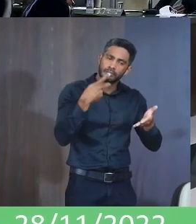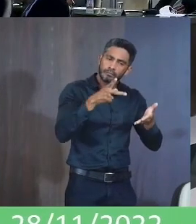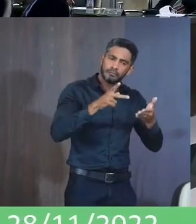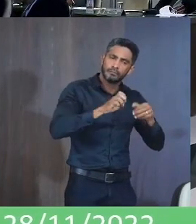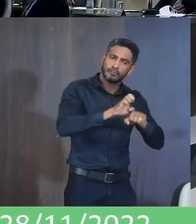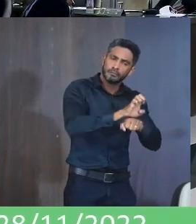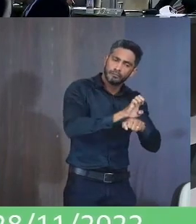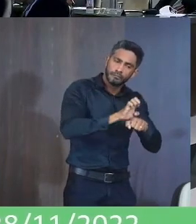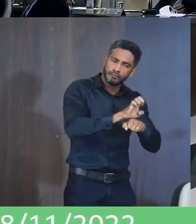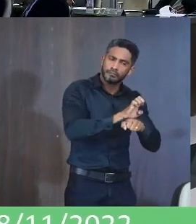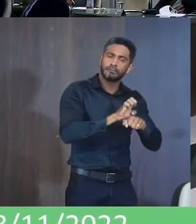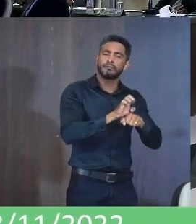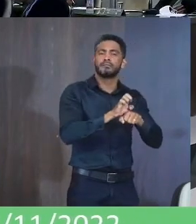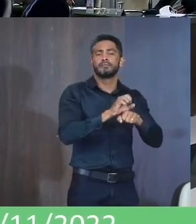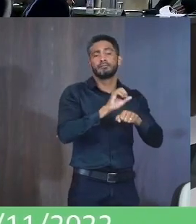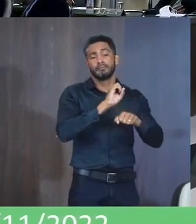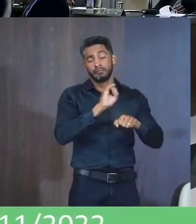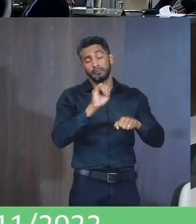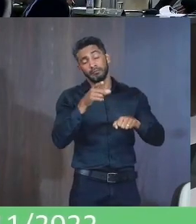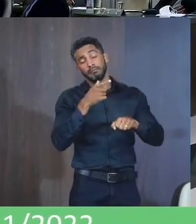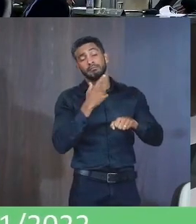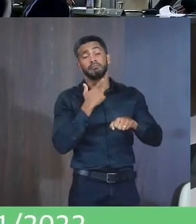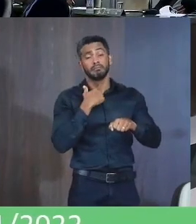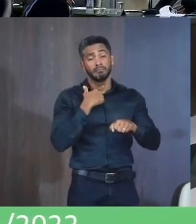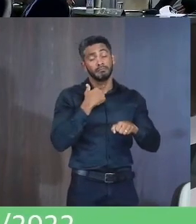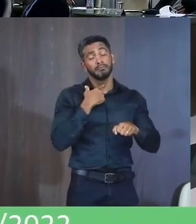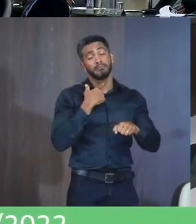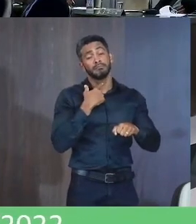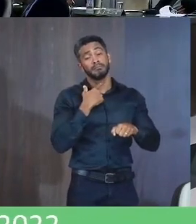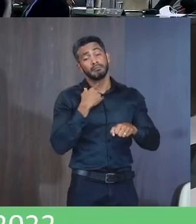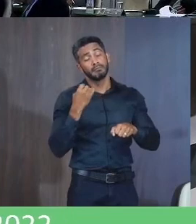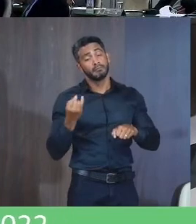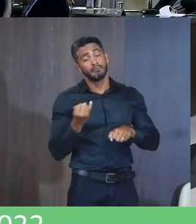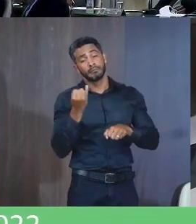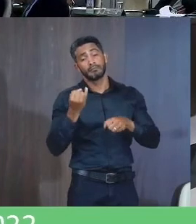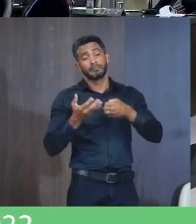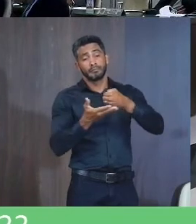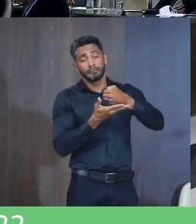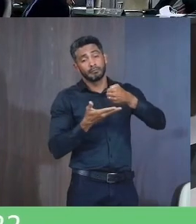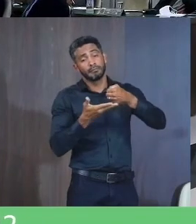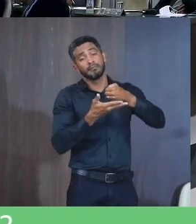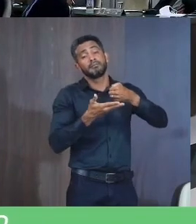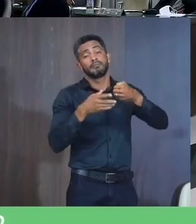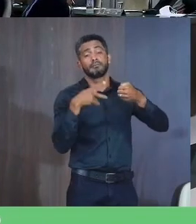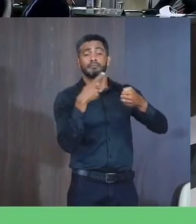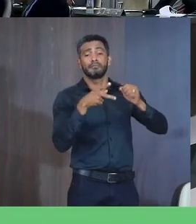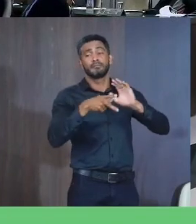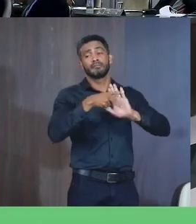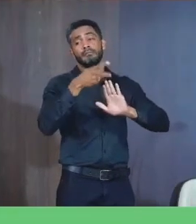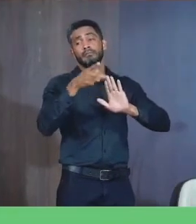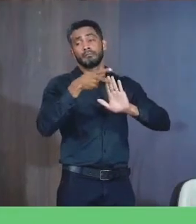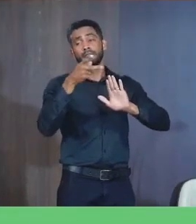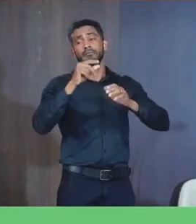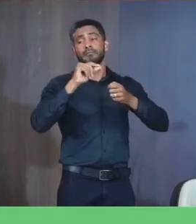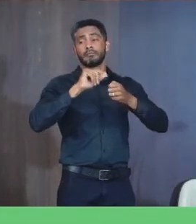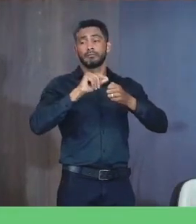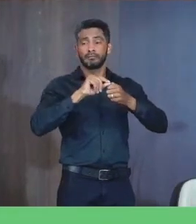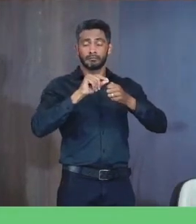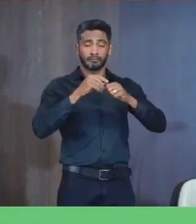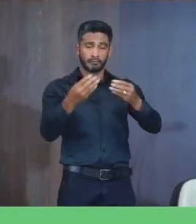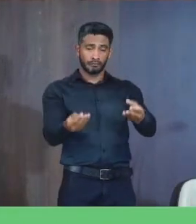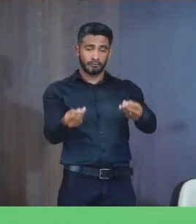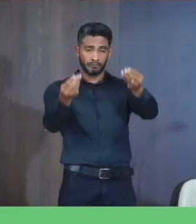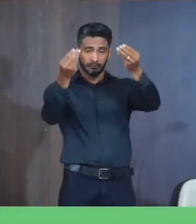executivo Que se eles acharem Interessante Basearem nesse Projeto aí Para mandarem Para Para essa